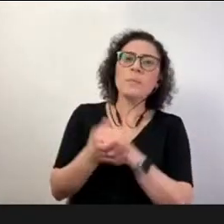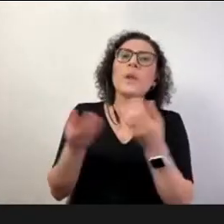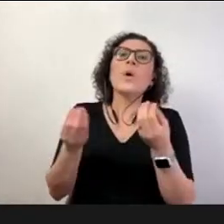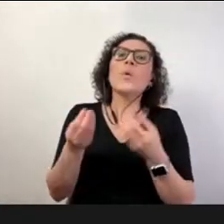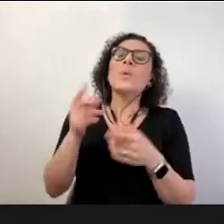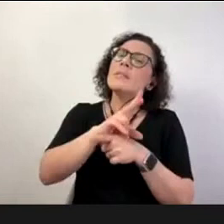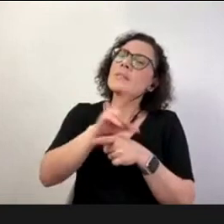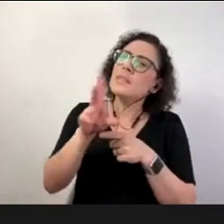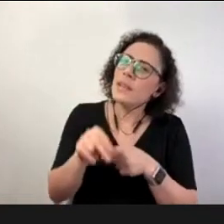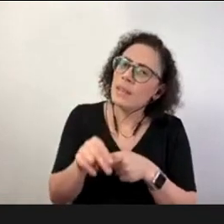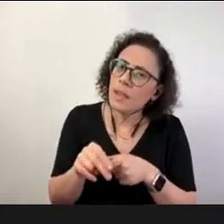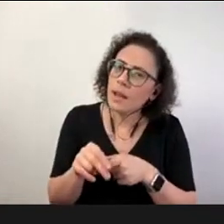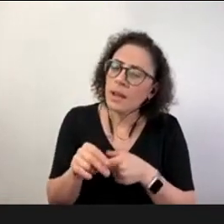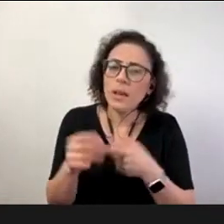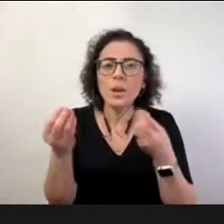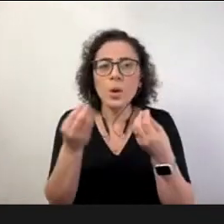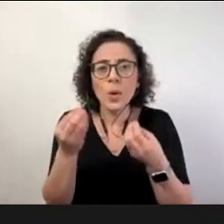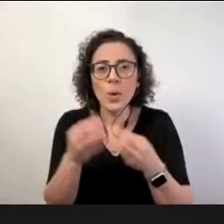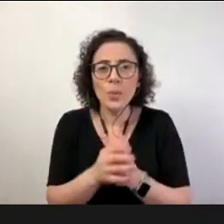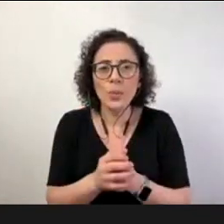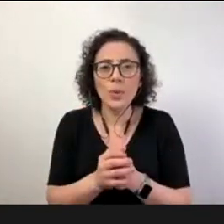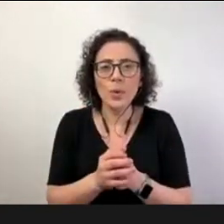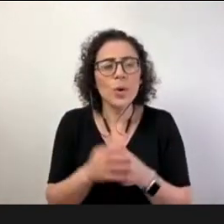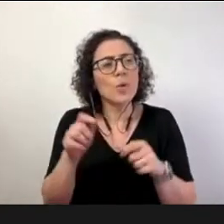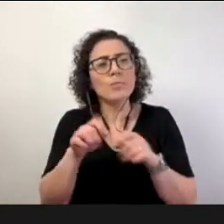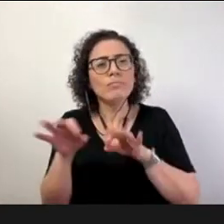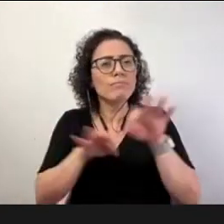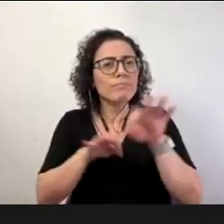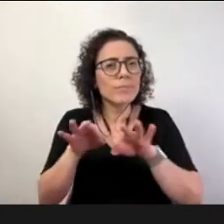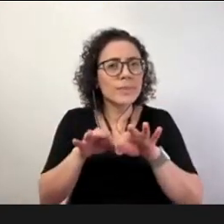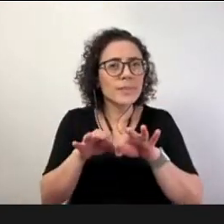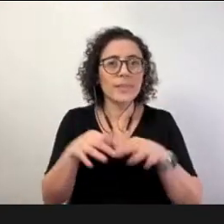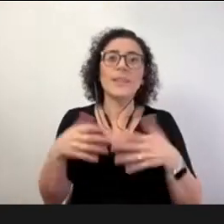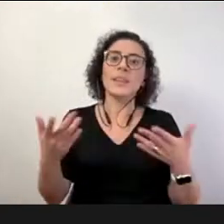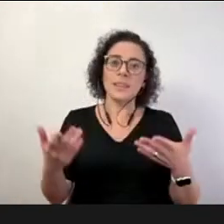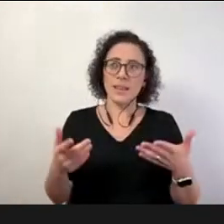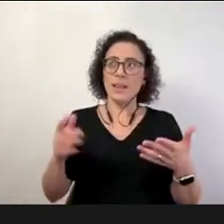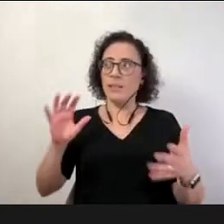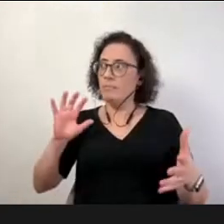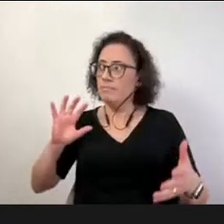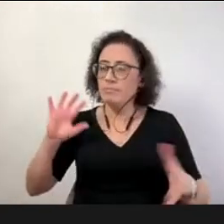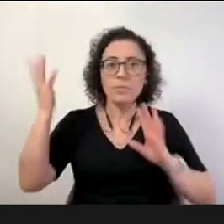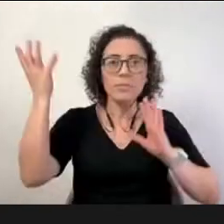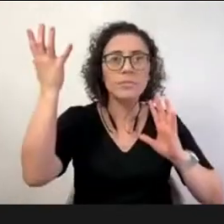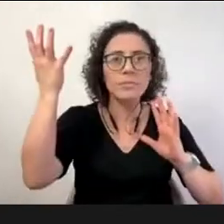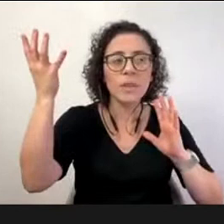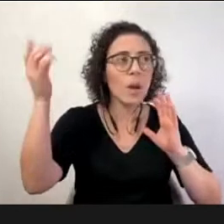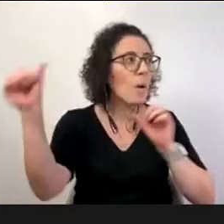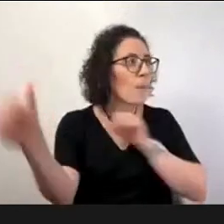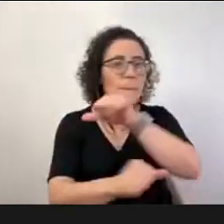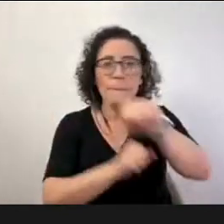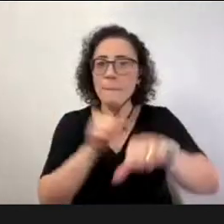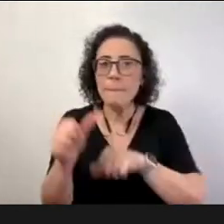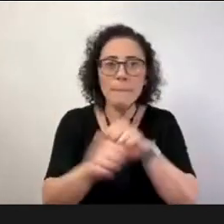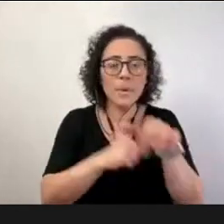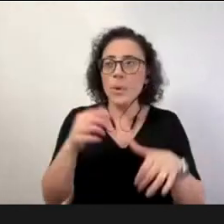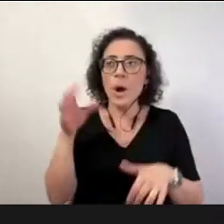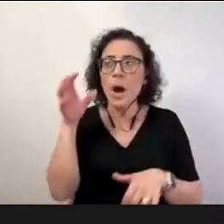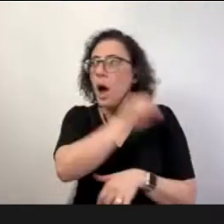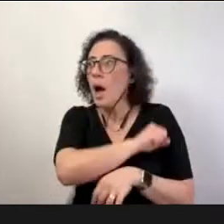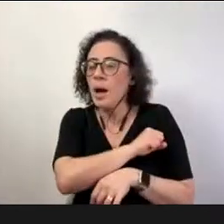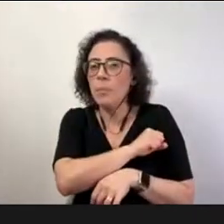levando em consideração também né essa mudança que nós tivemos do dia pra noite e quanta coisa aí que foi construída